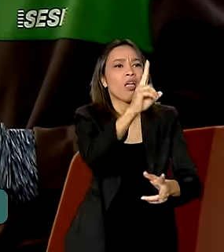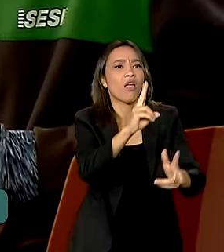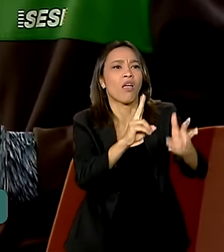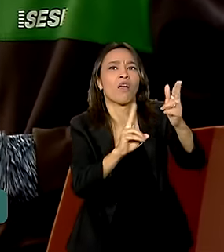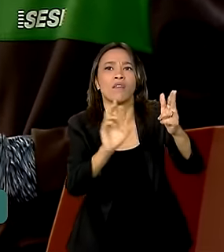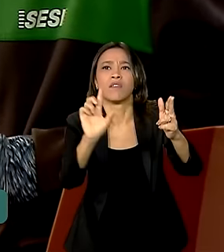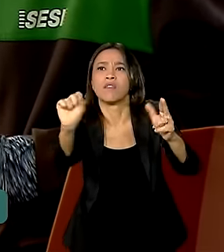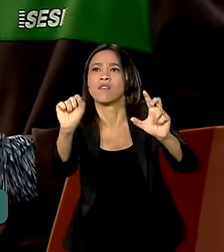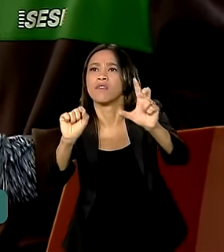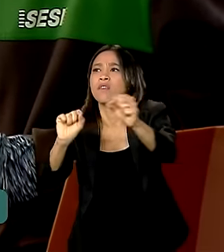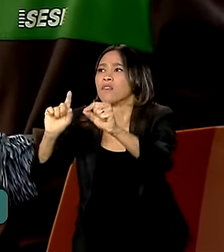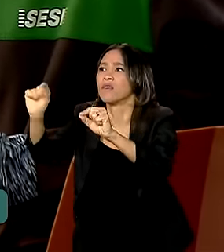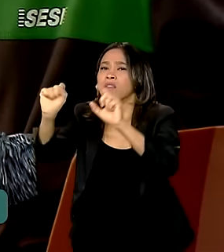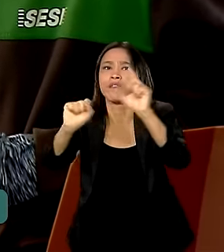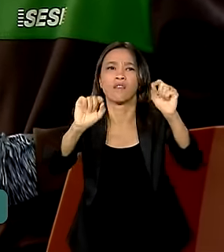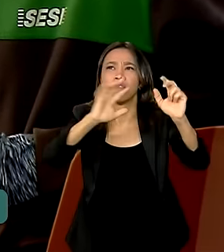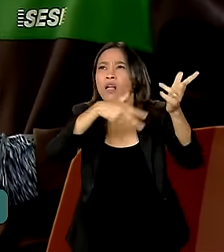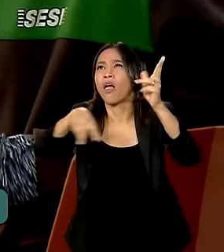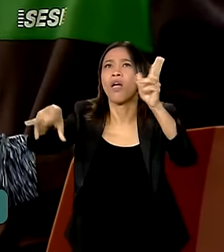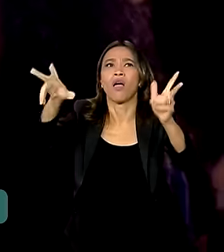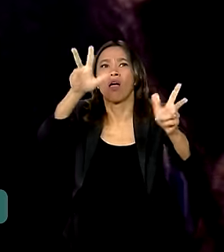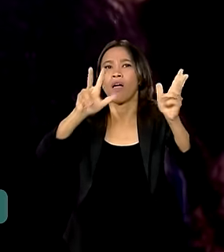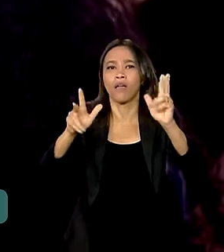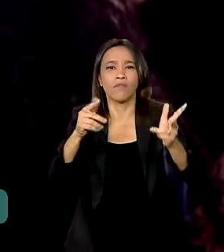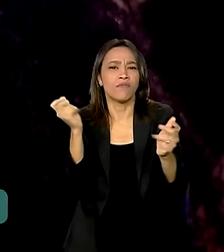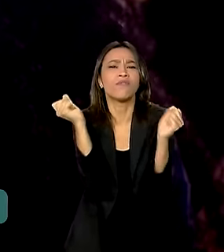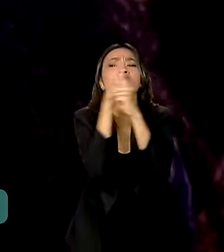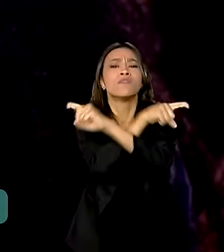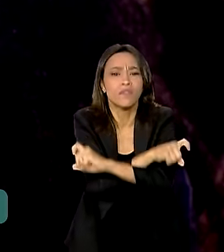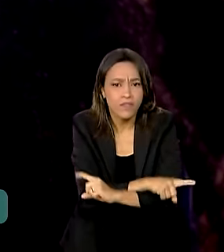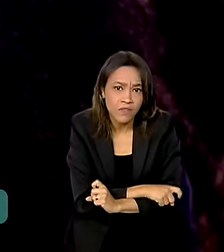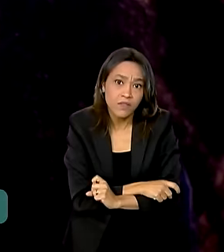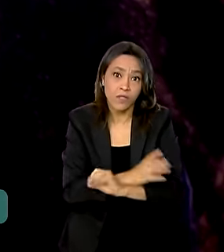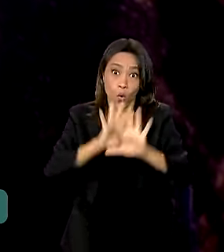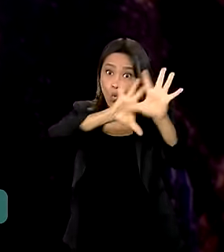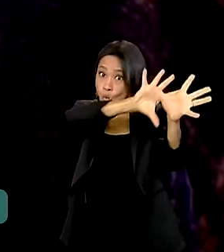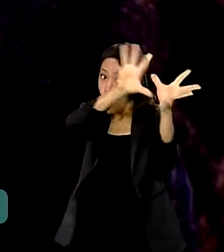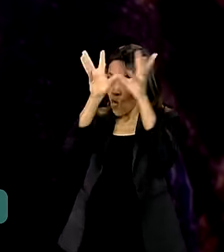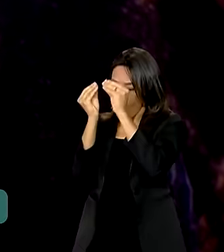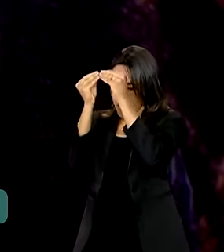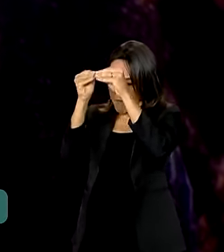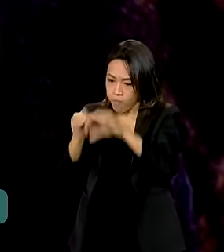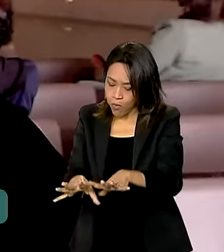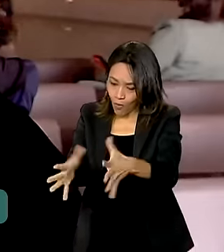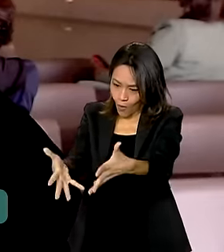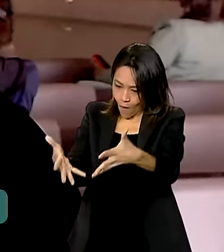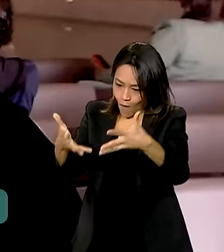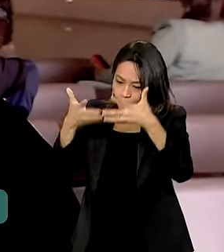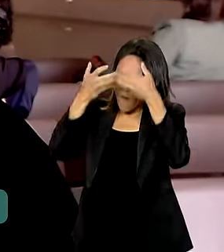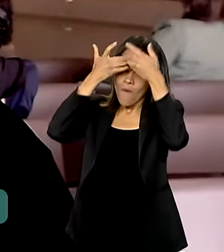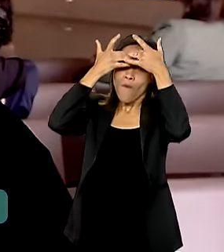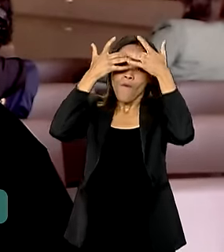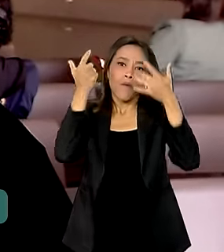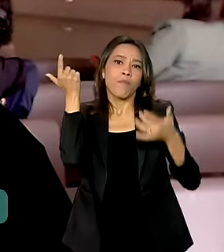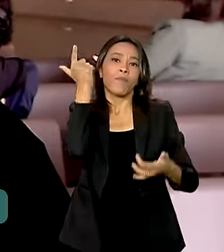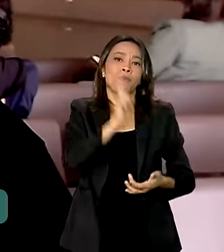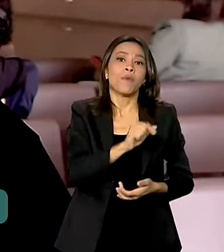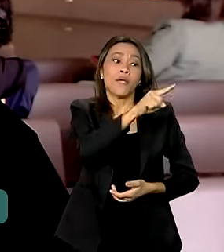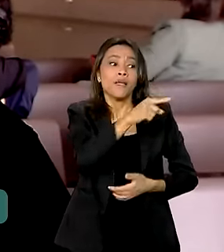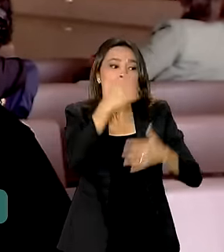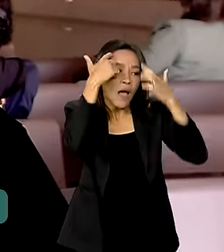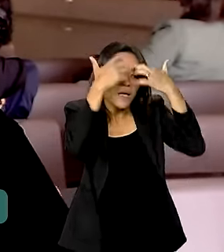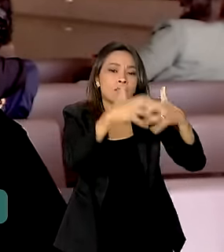formar o foco. E eles estão em fase de formação, formação de identidade, formação social, eles estão nessa fase. Então,